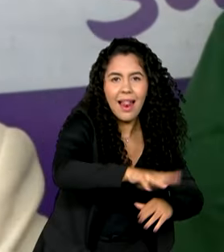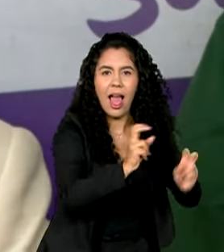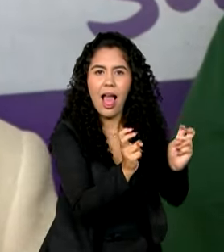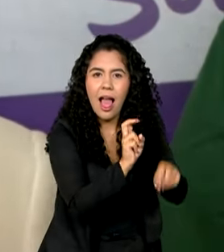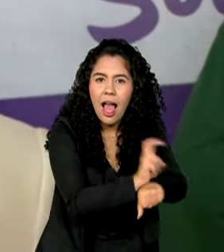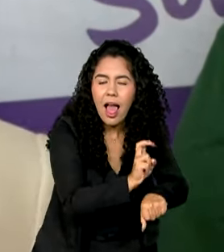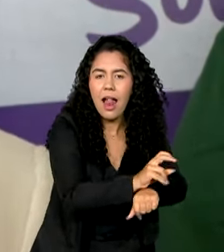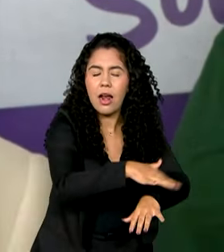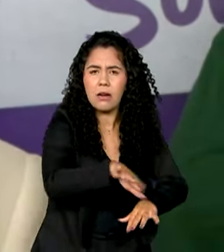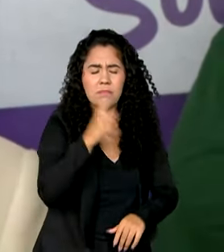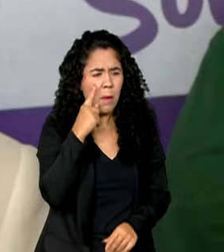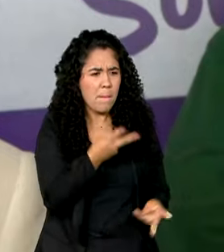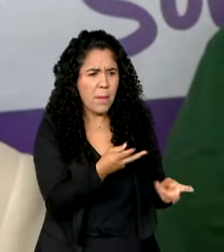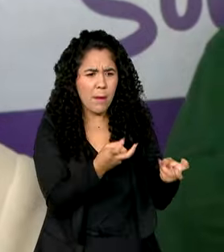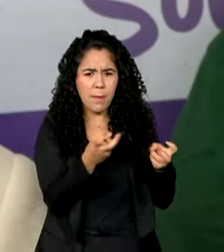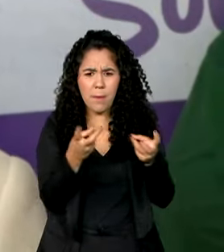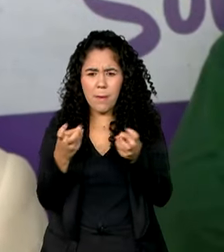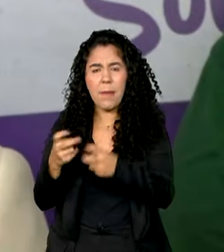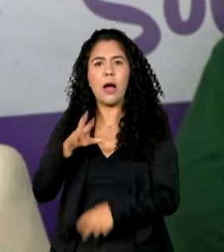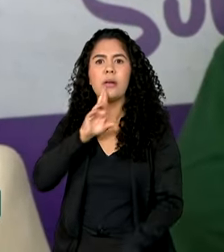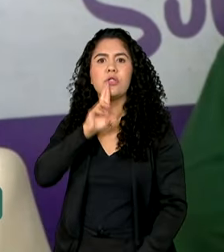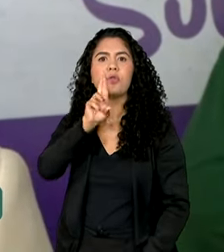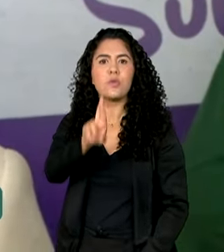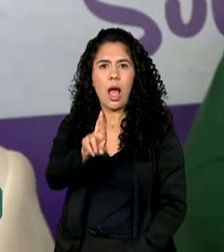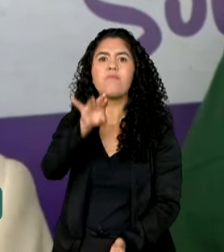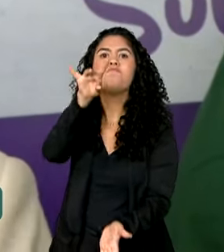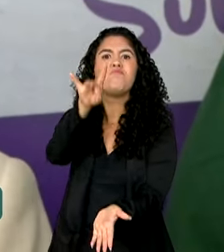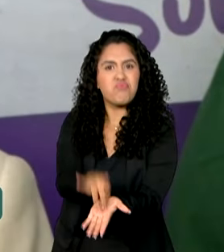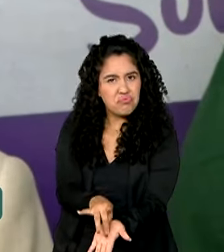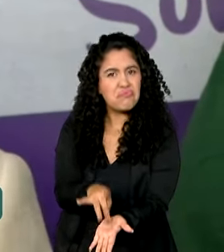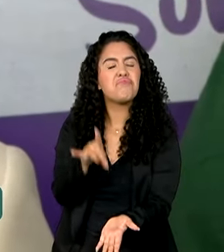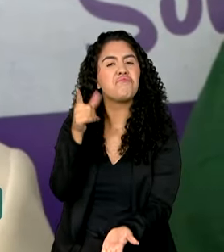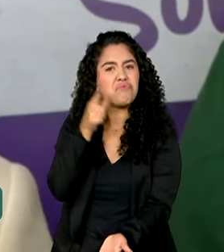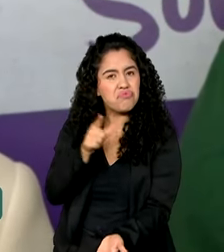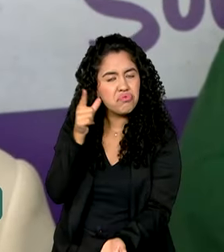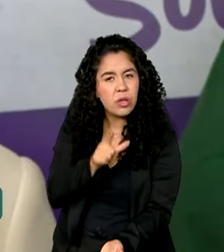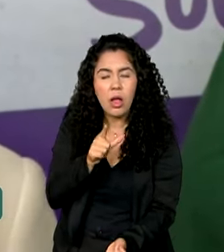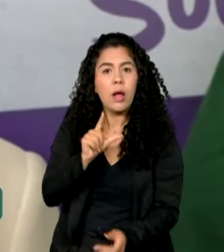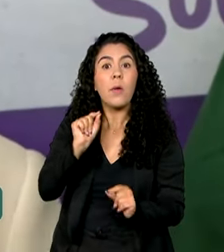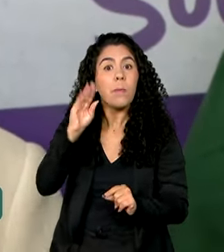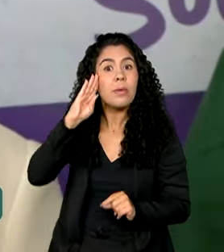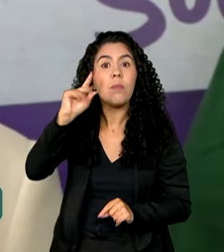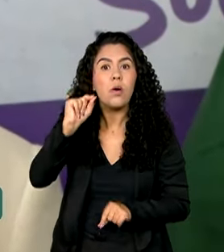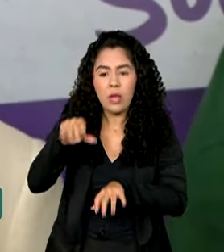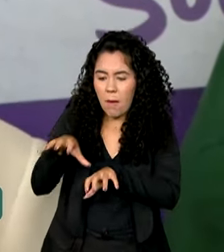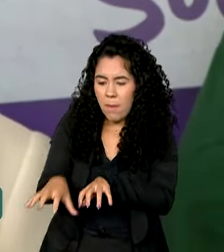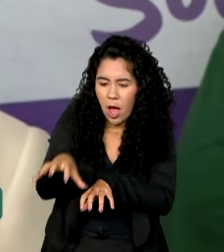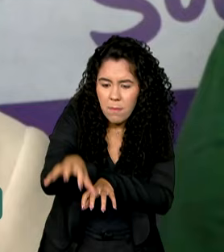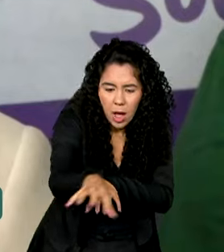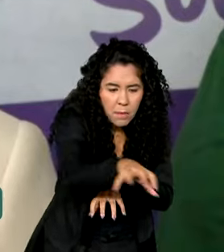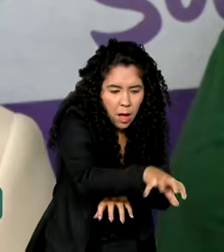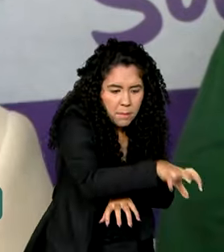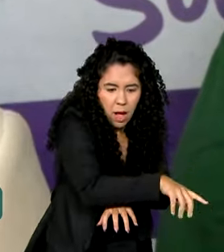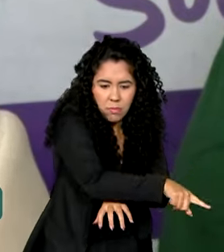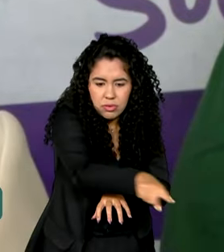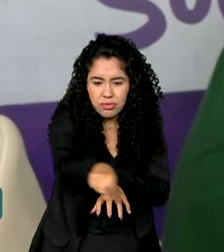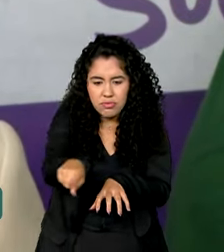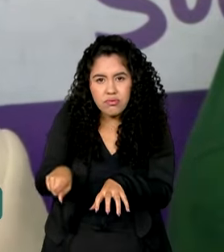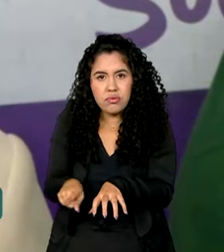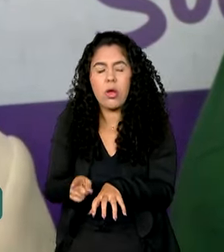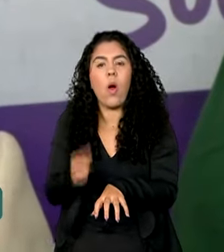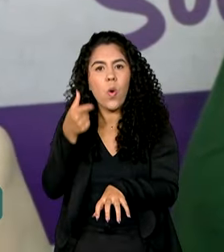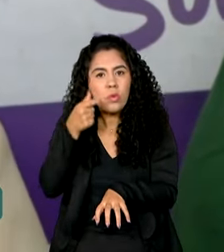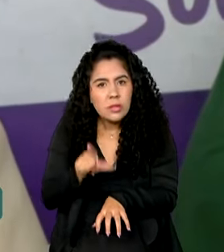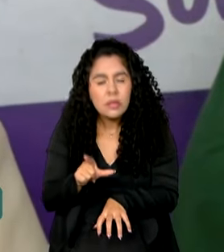vai vendo que os resultados, eles são efetivos, principalmente quando todos os serviços estão no mesmo espaço. Você vai